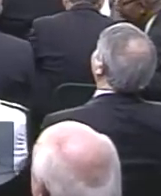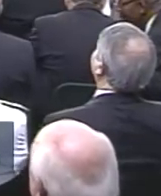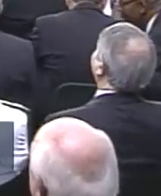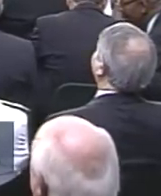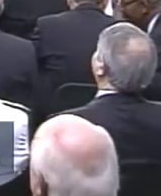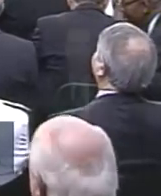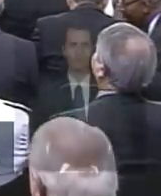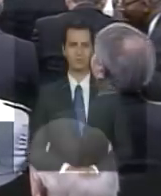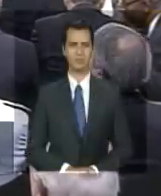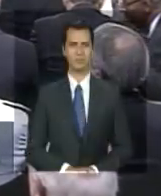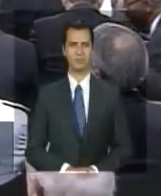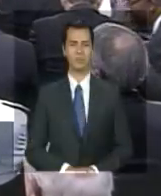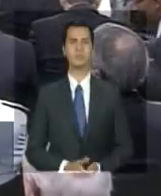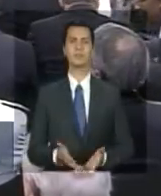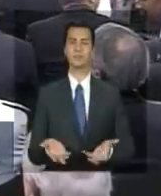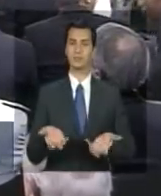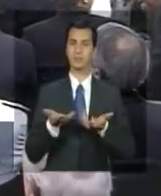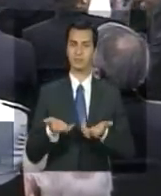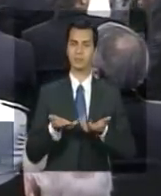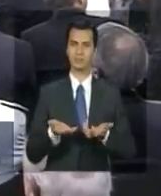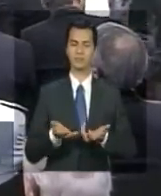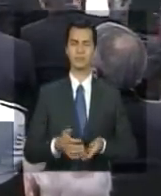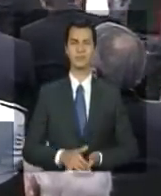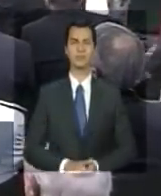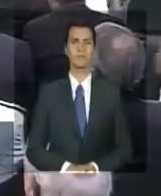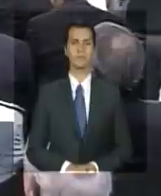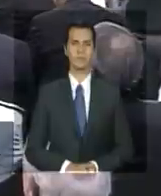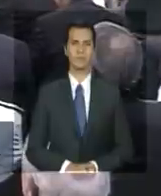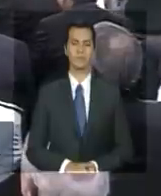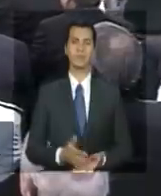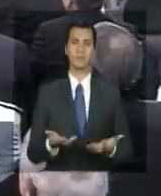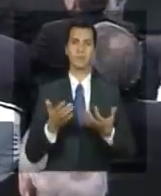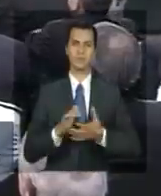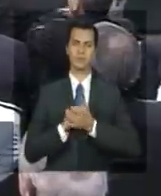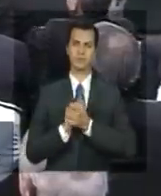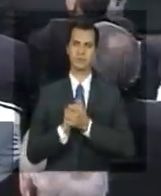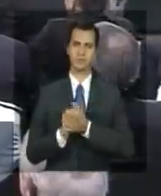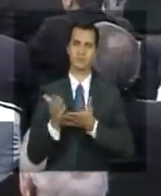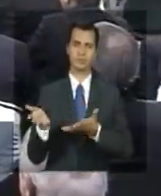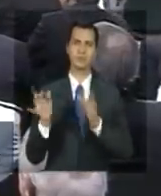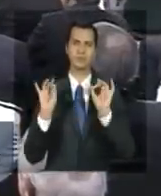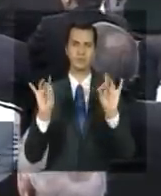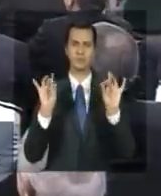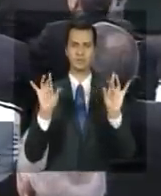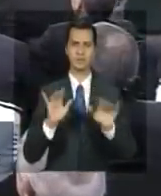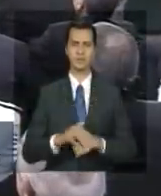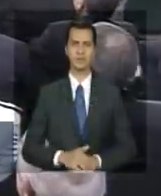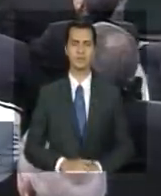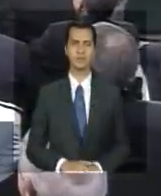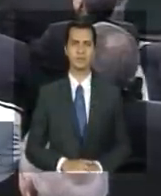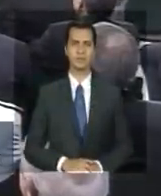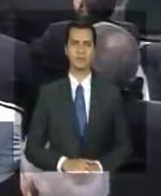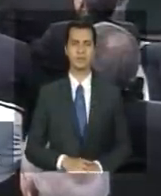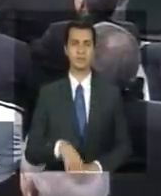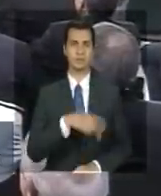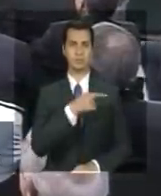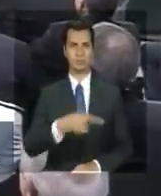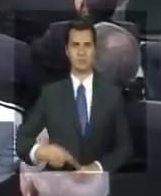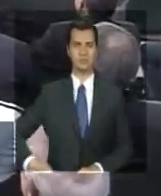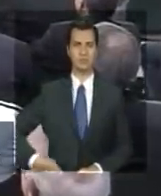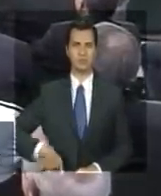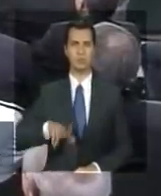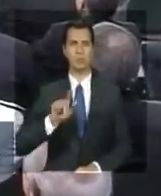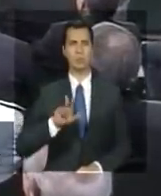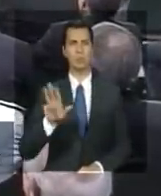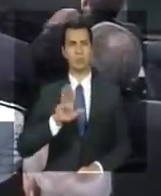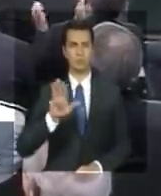Eu queria fazer uma saudação especial para o nosso presidente Luiz